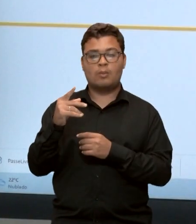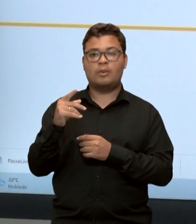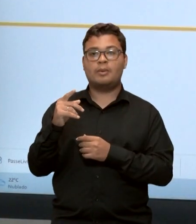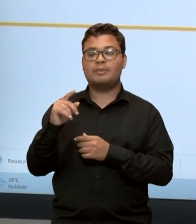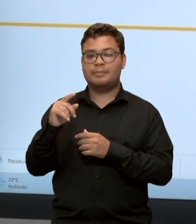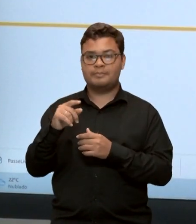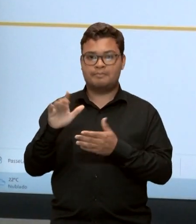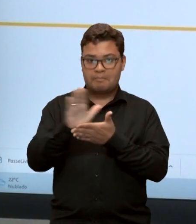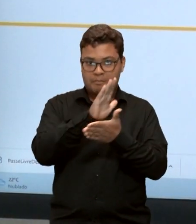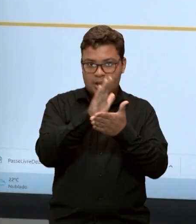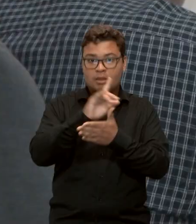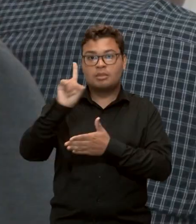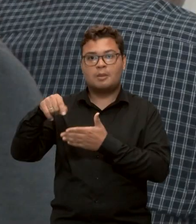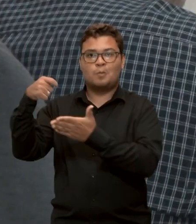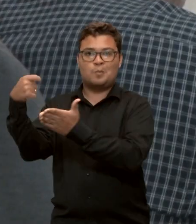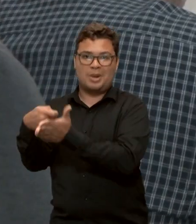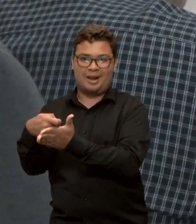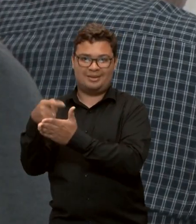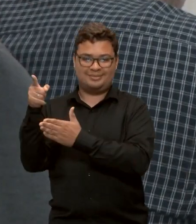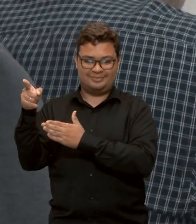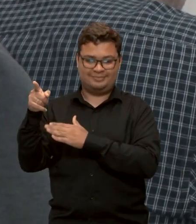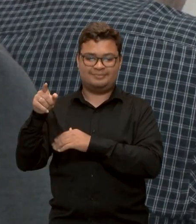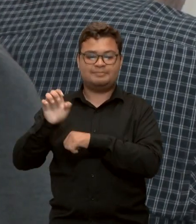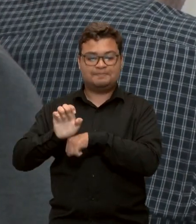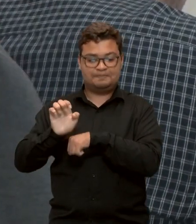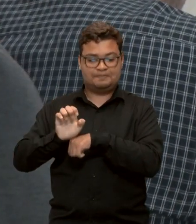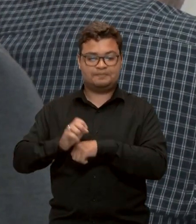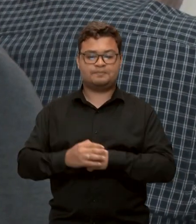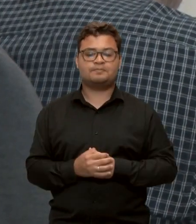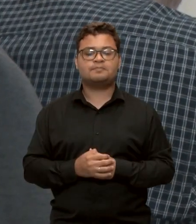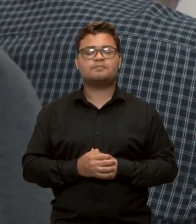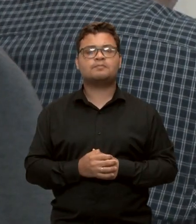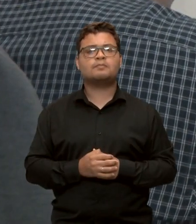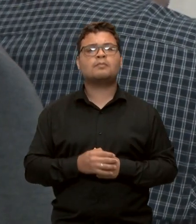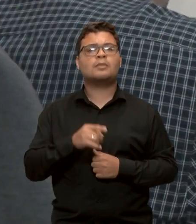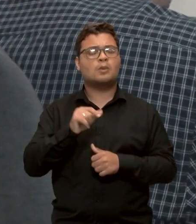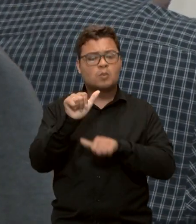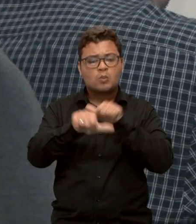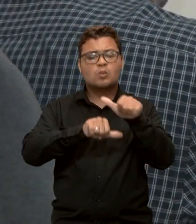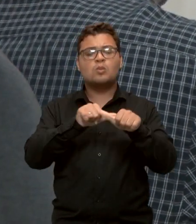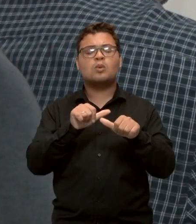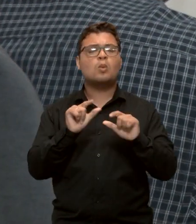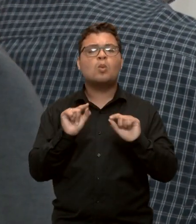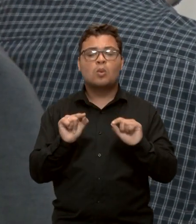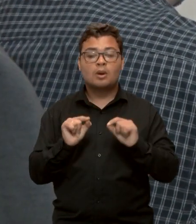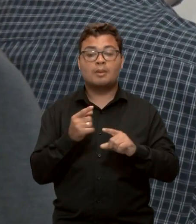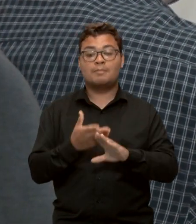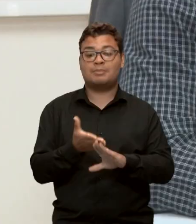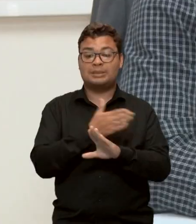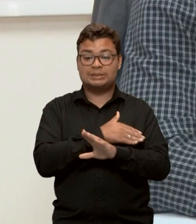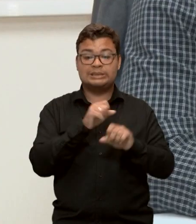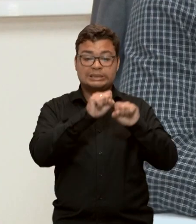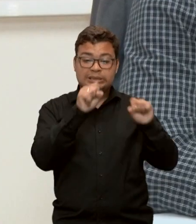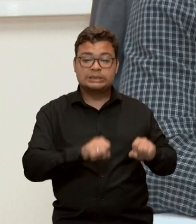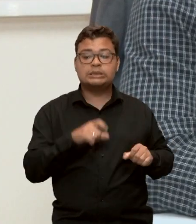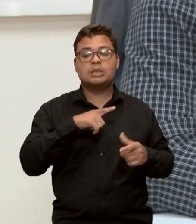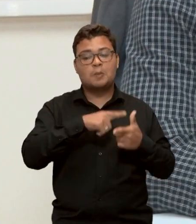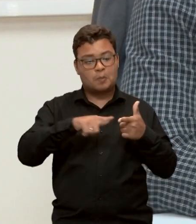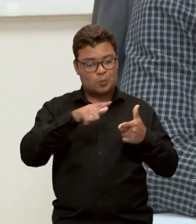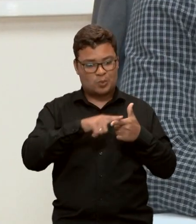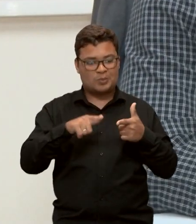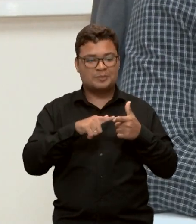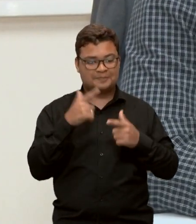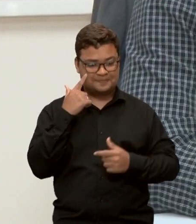dinâmica anterior. A mudança pretende solucionar problemas que aconteciam com o antigo sistema, como explica